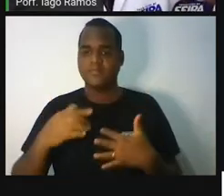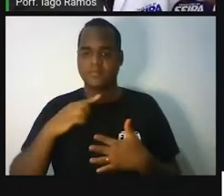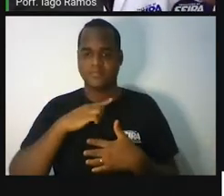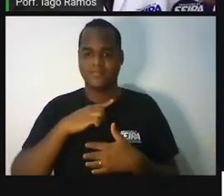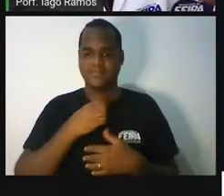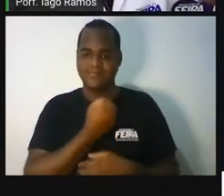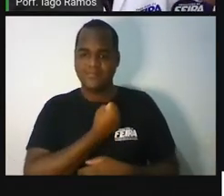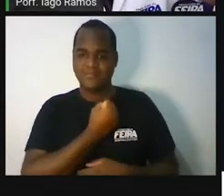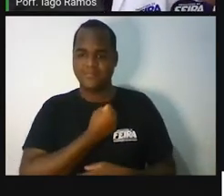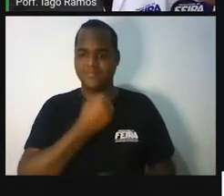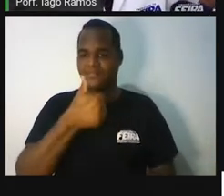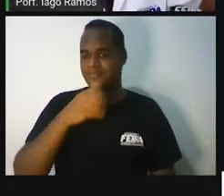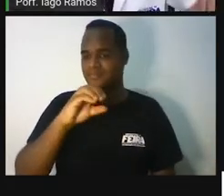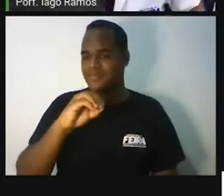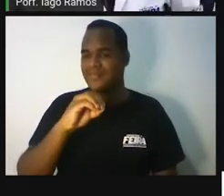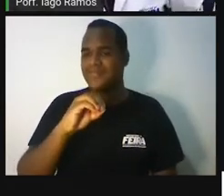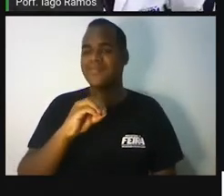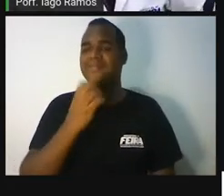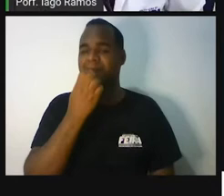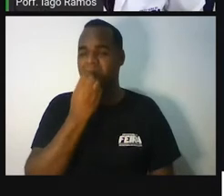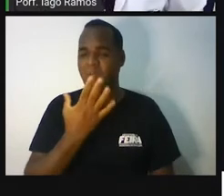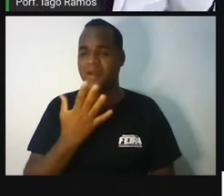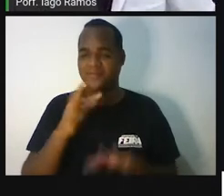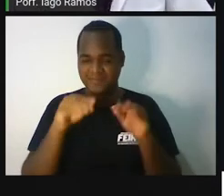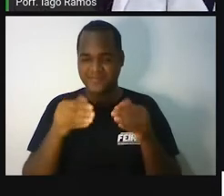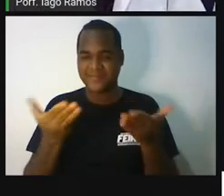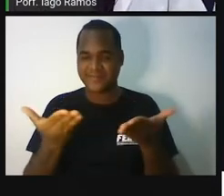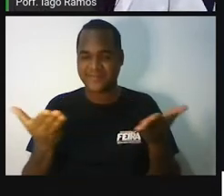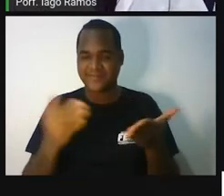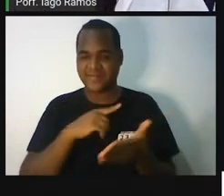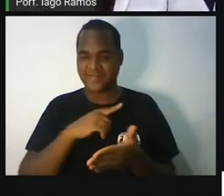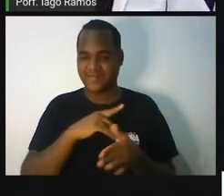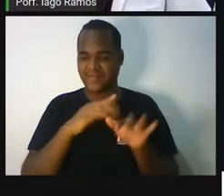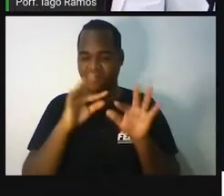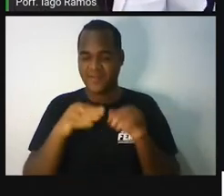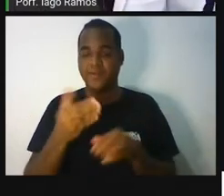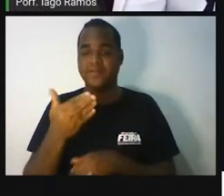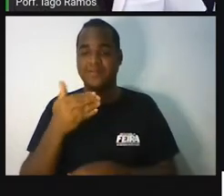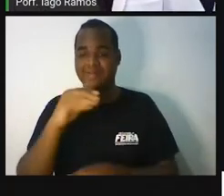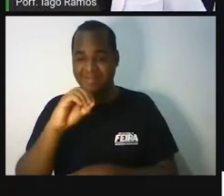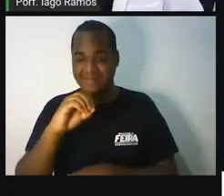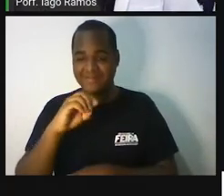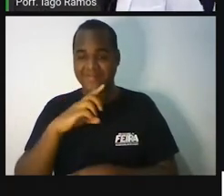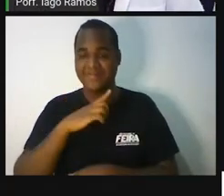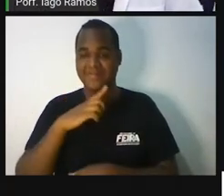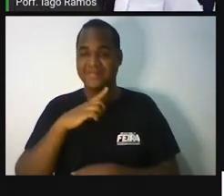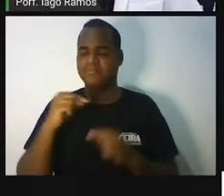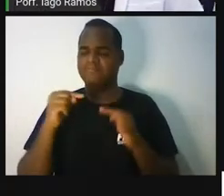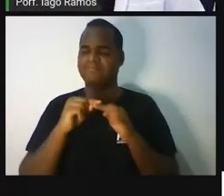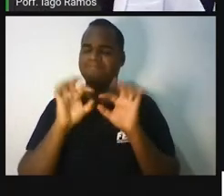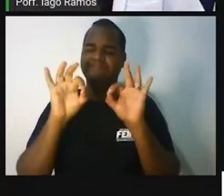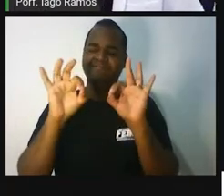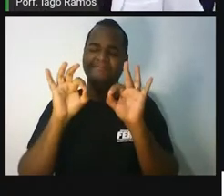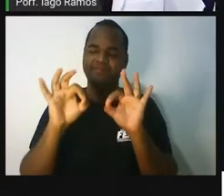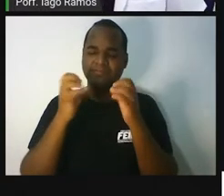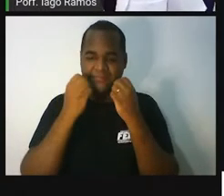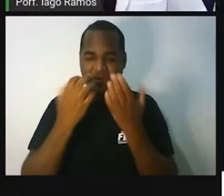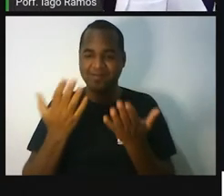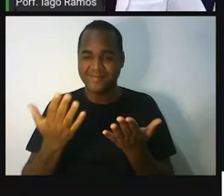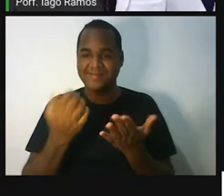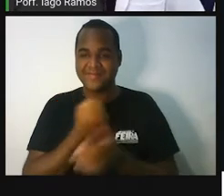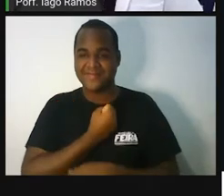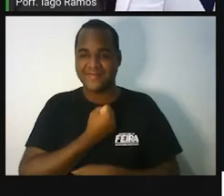10. Chegamos à nossa décima aula. Que bacana, hein? E